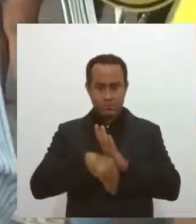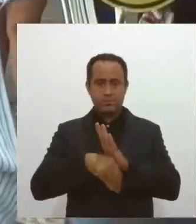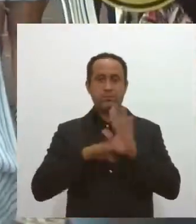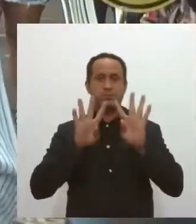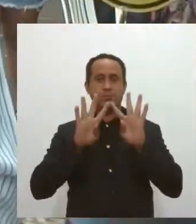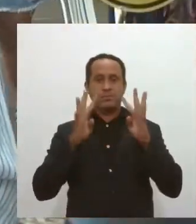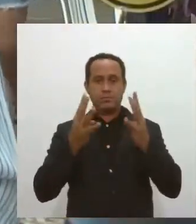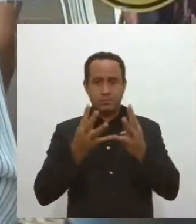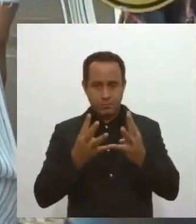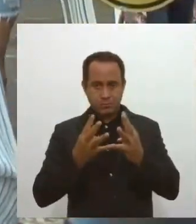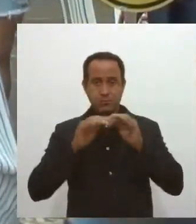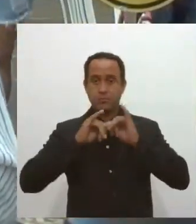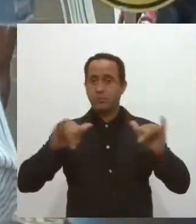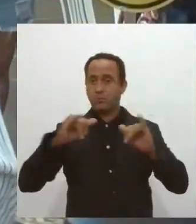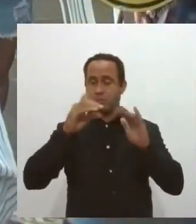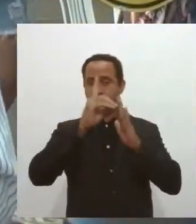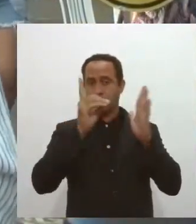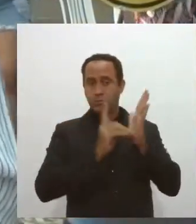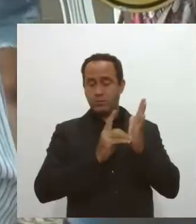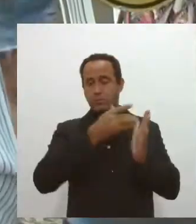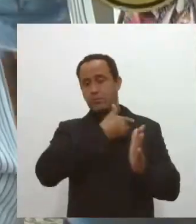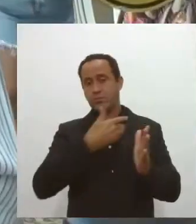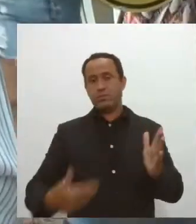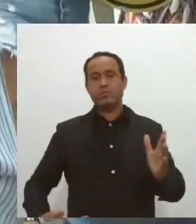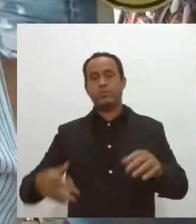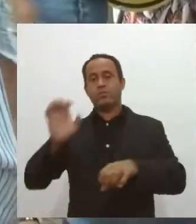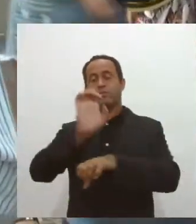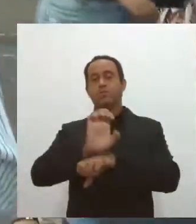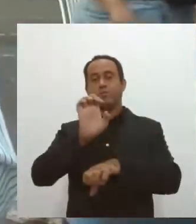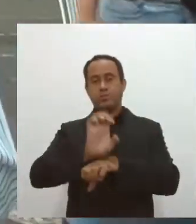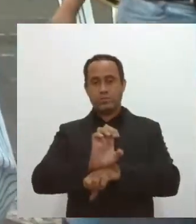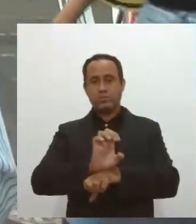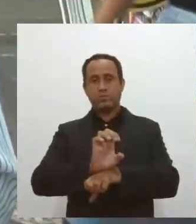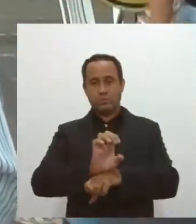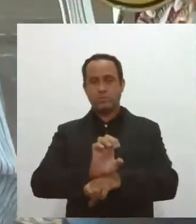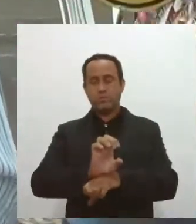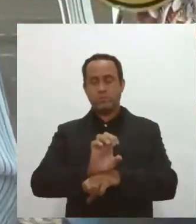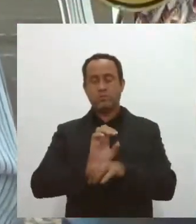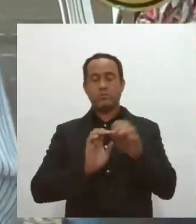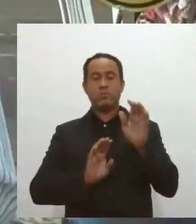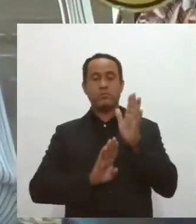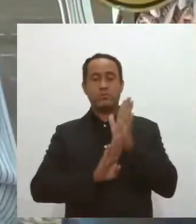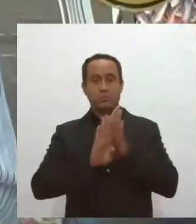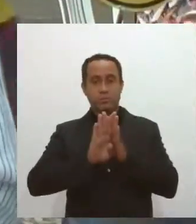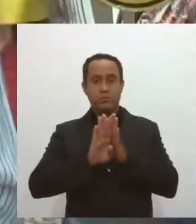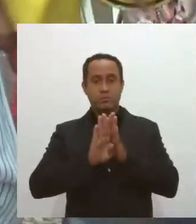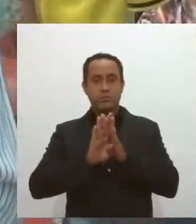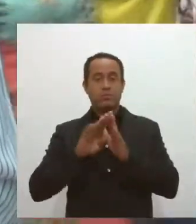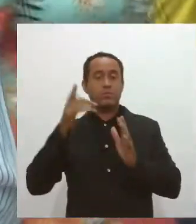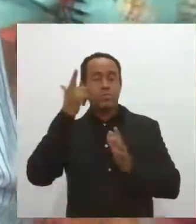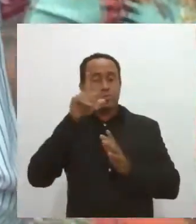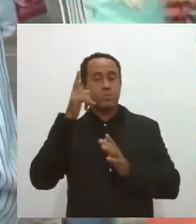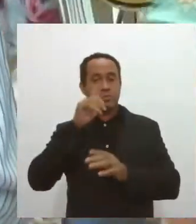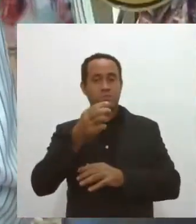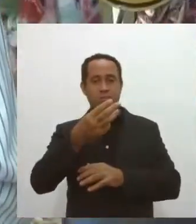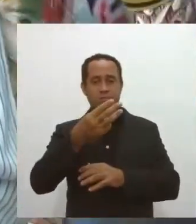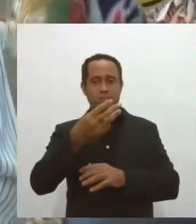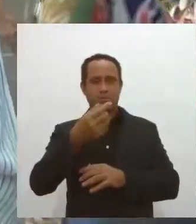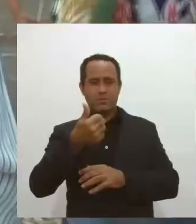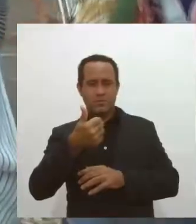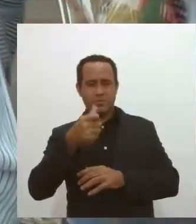após o anúncio do último decreto do governo do Estado. A taxa na sexta-feira alcançou apenas 31